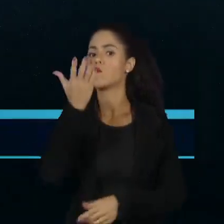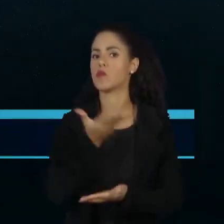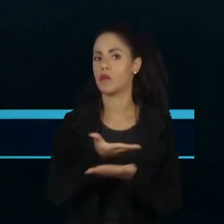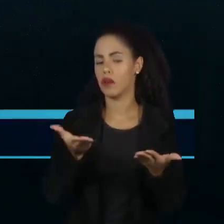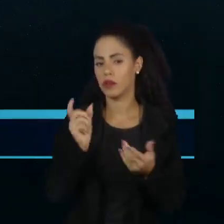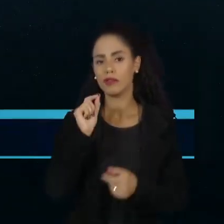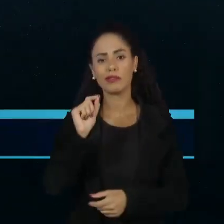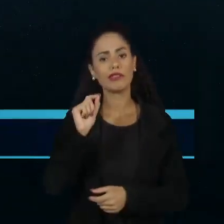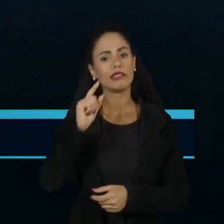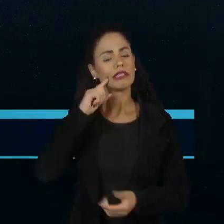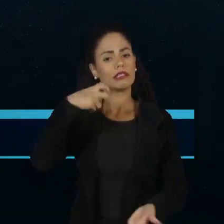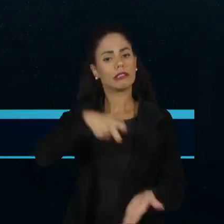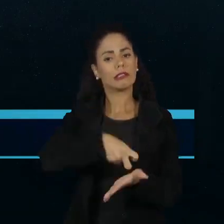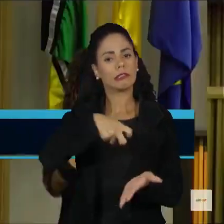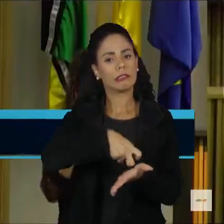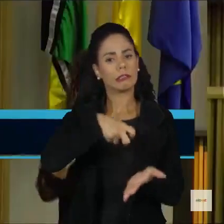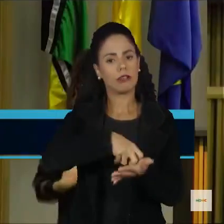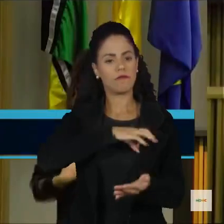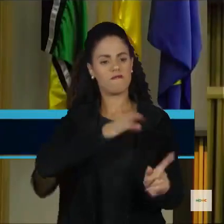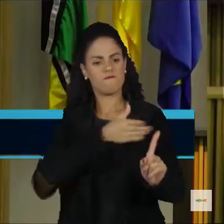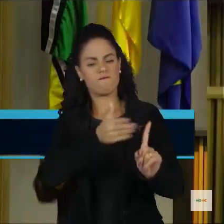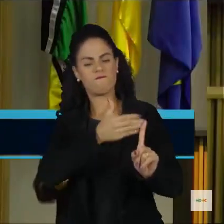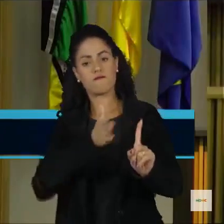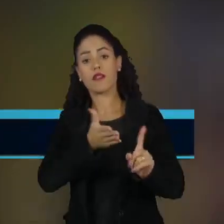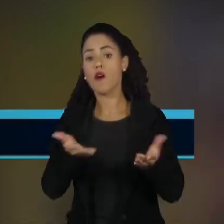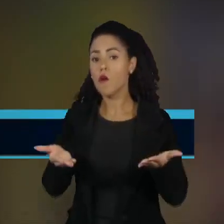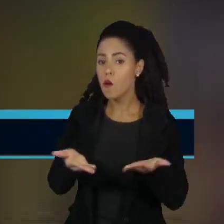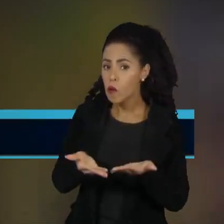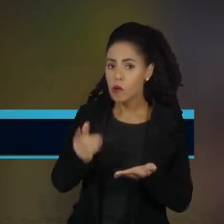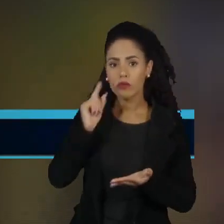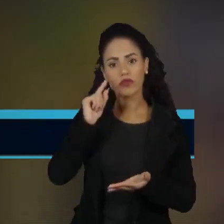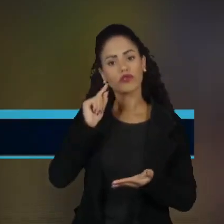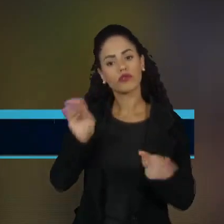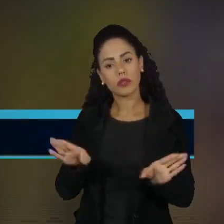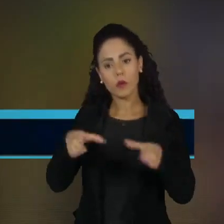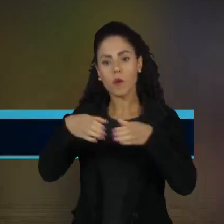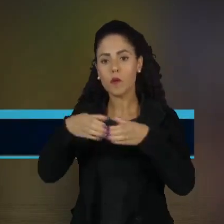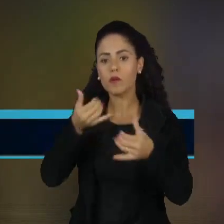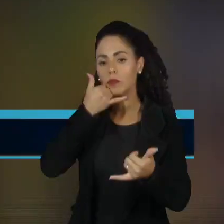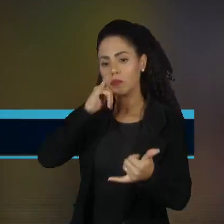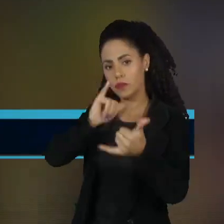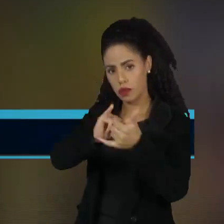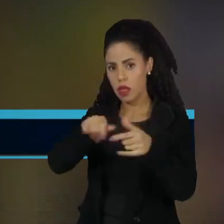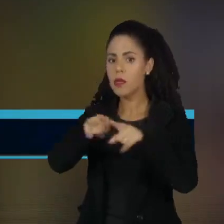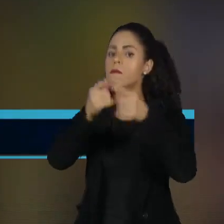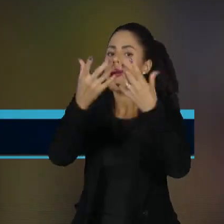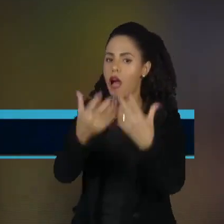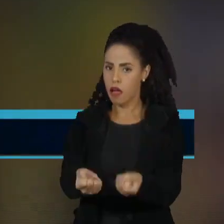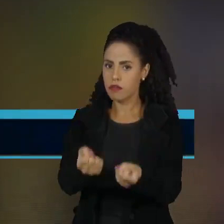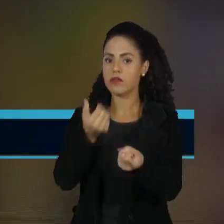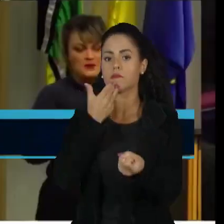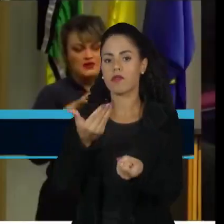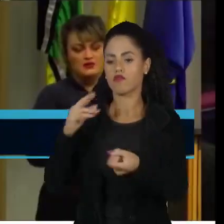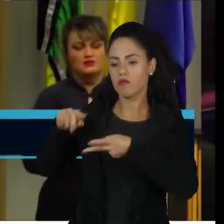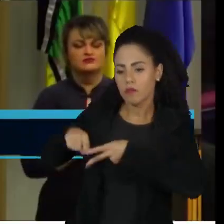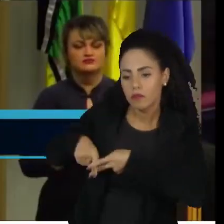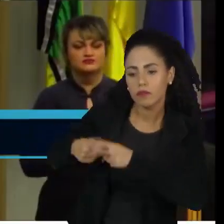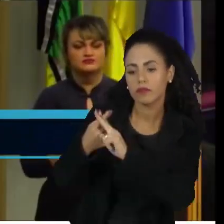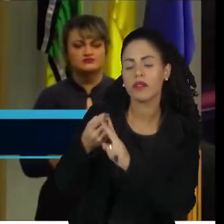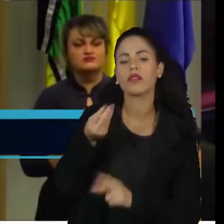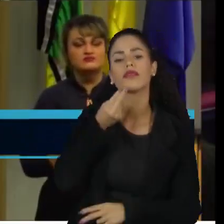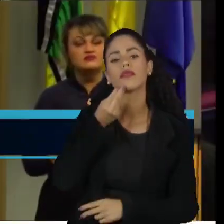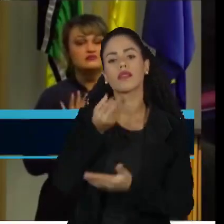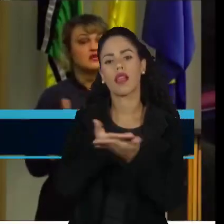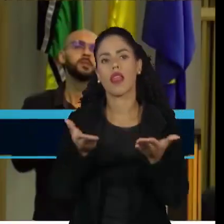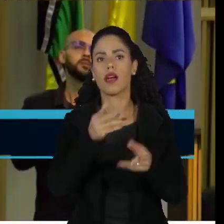eram punidos pelos militares. Na plenária de hoje, a Comissão de Anistia também aceitou o pedido de reparação para a